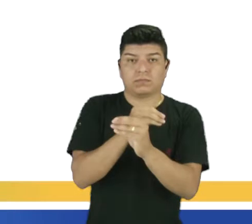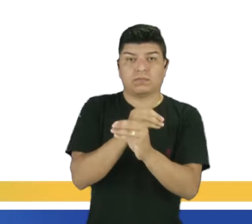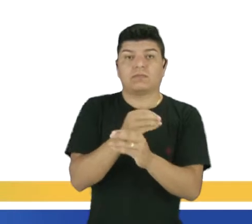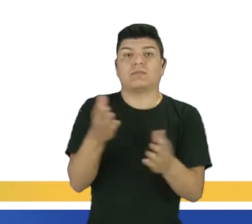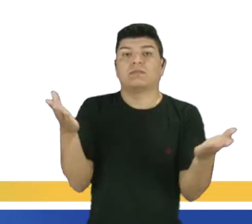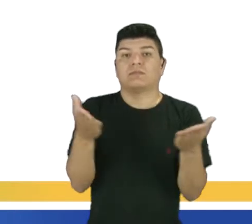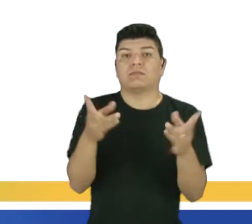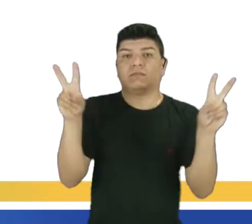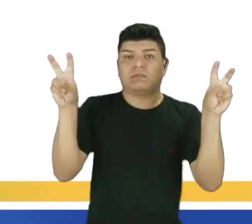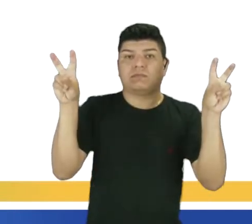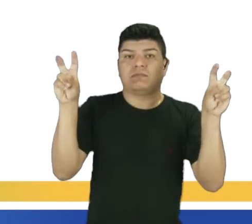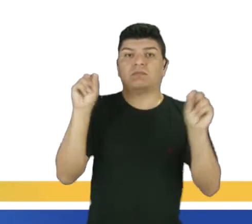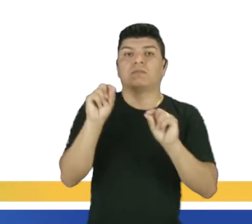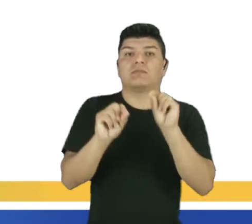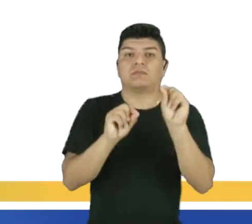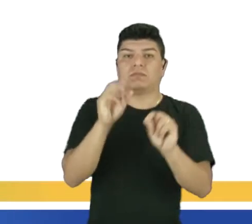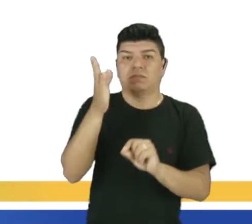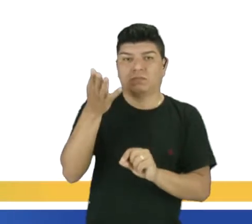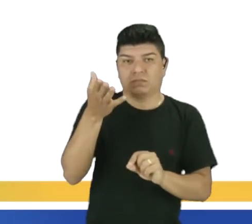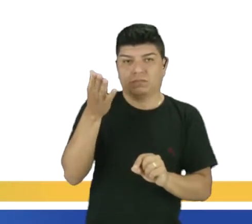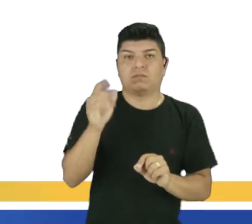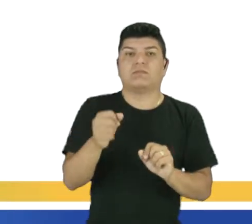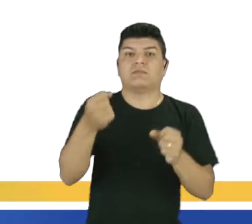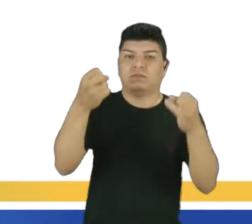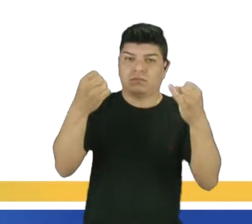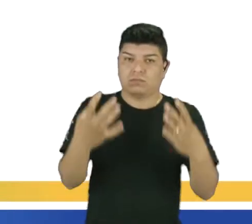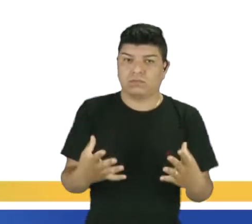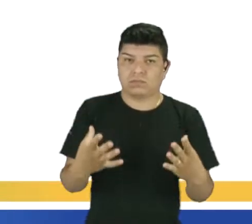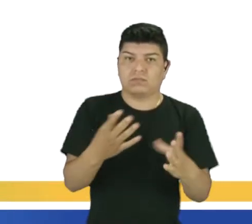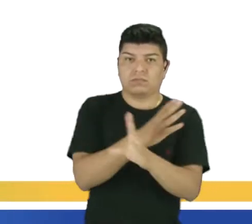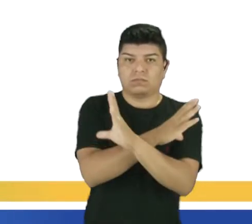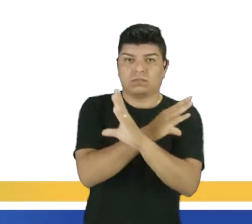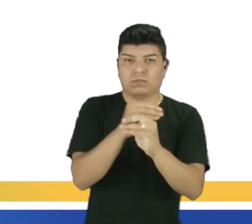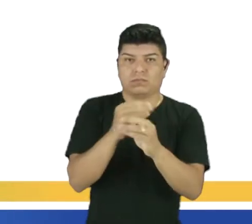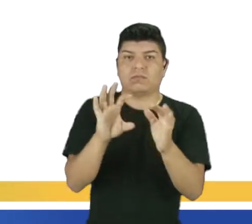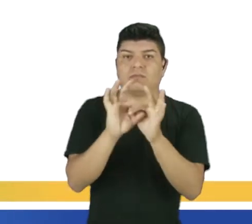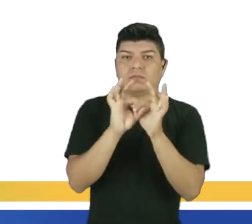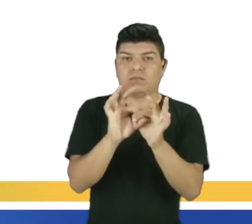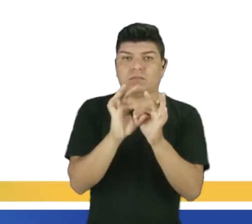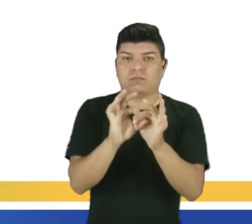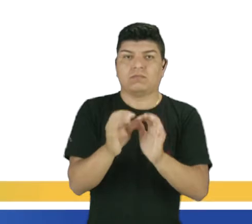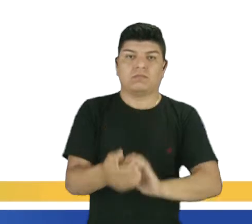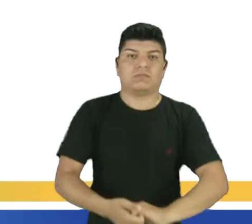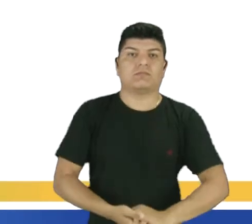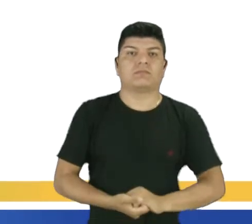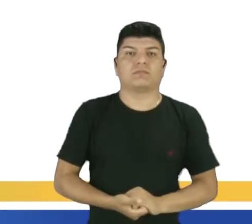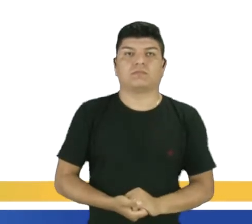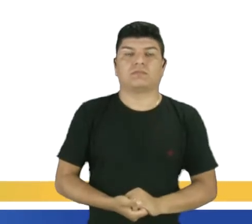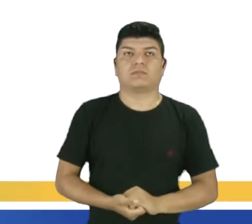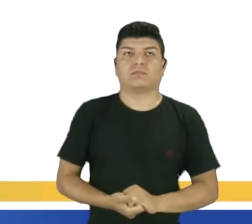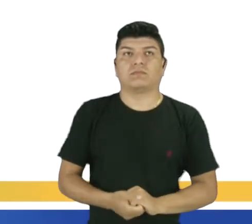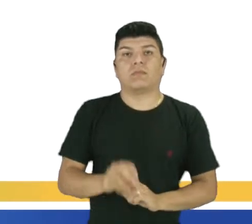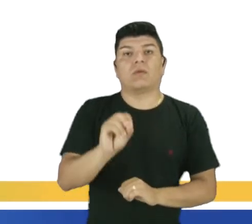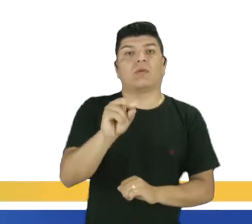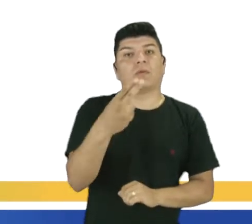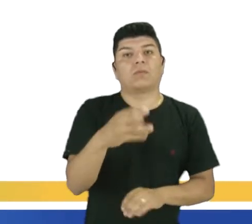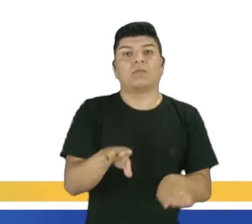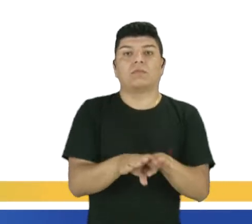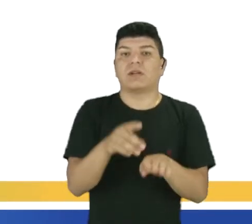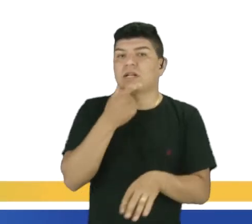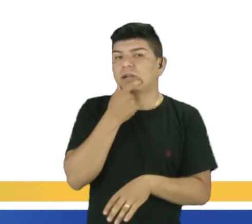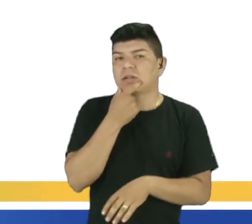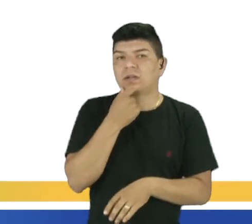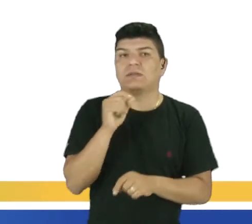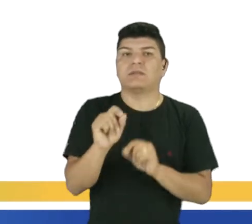ver hoje, o tema da nossa aula de hoje, como eu já disse lá no começo, elas são as conjunções correlativas. Ou, em